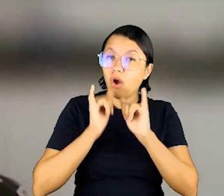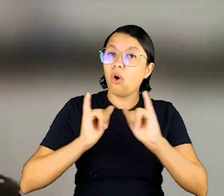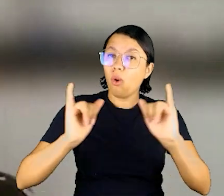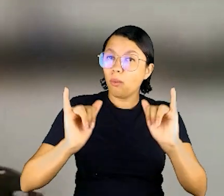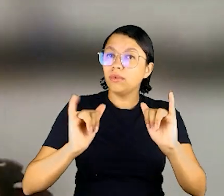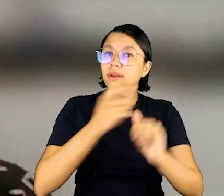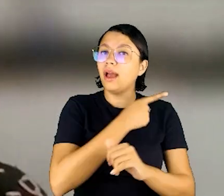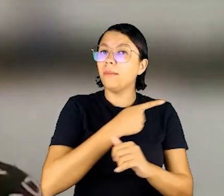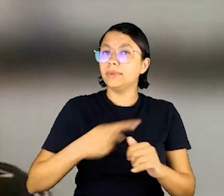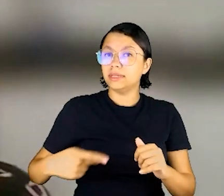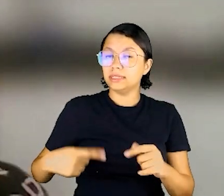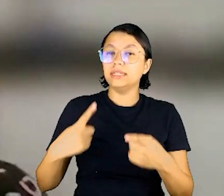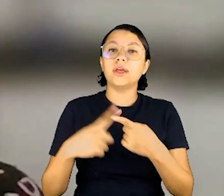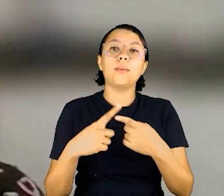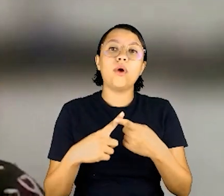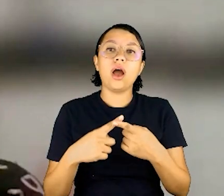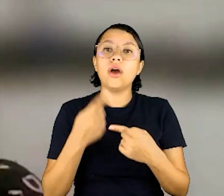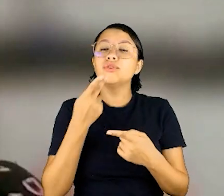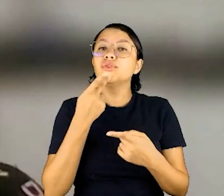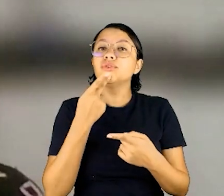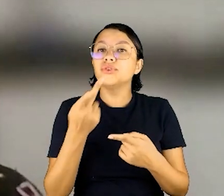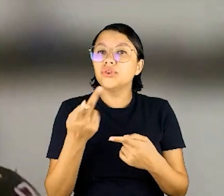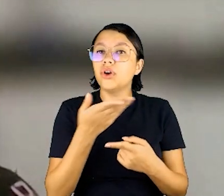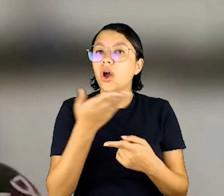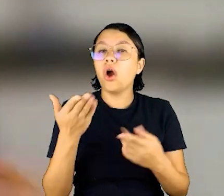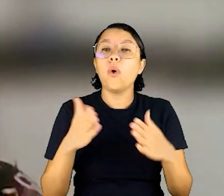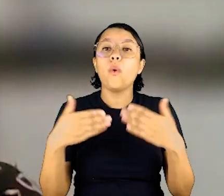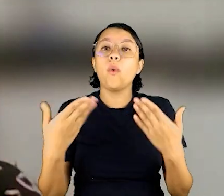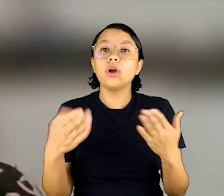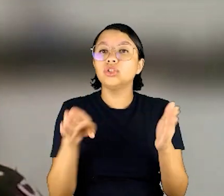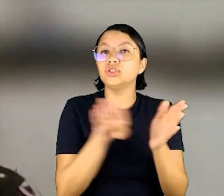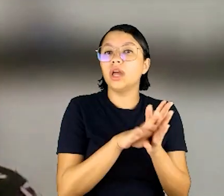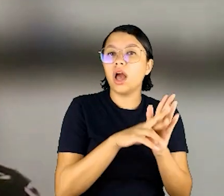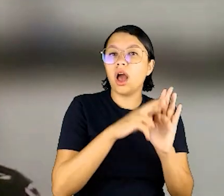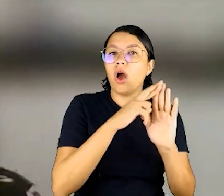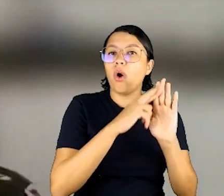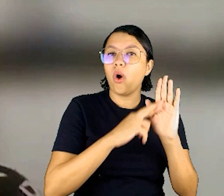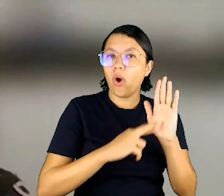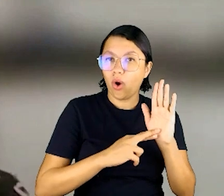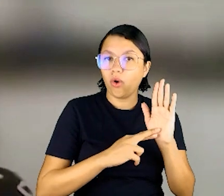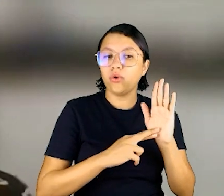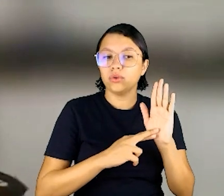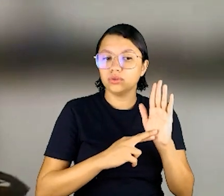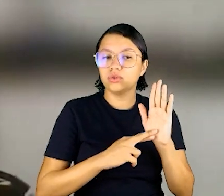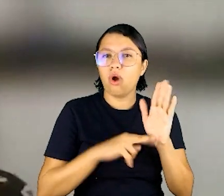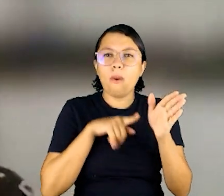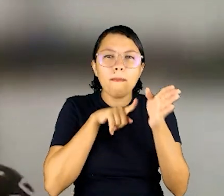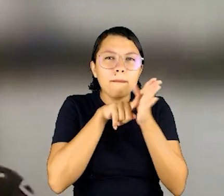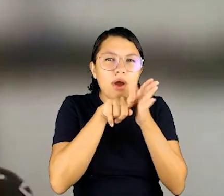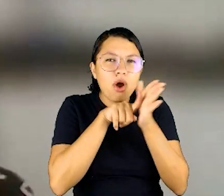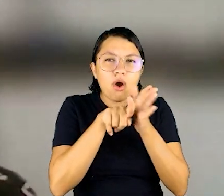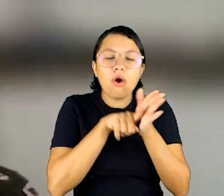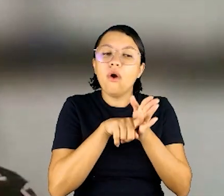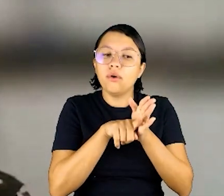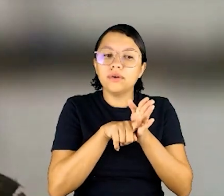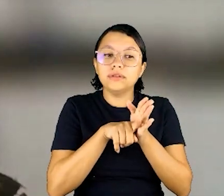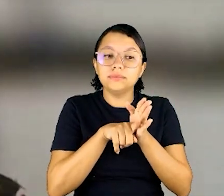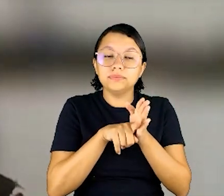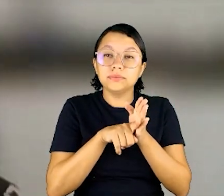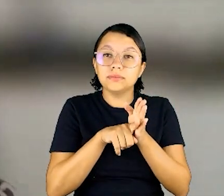assim, comunicar à presidência para que a gente indique lá. E quando vier os relatórios, os